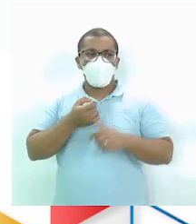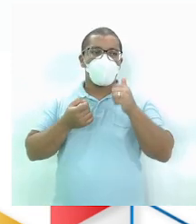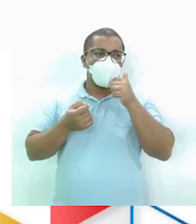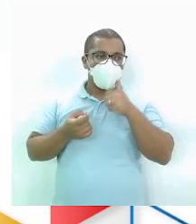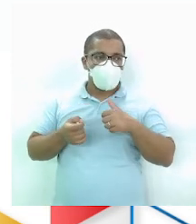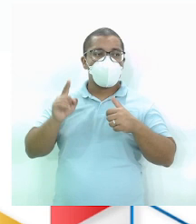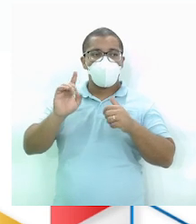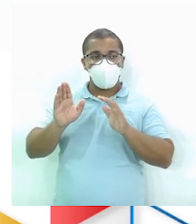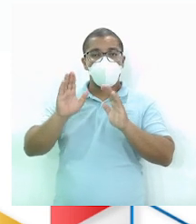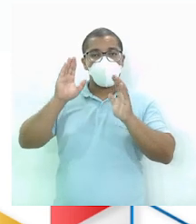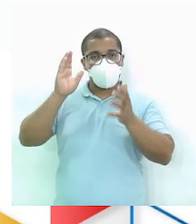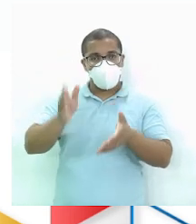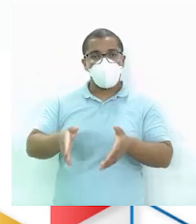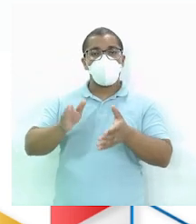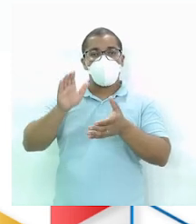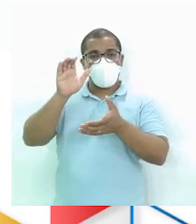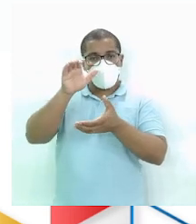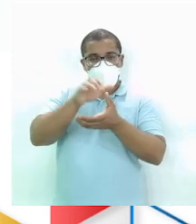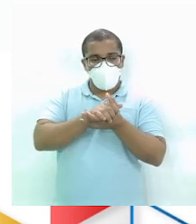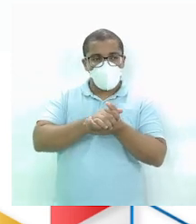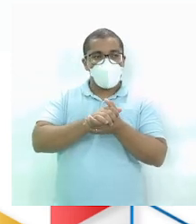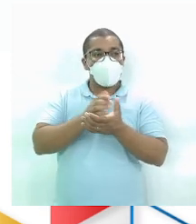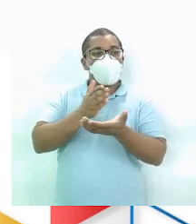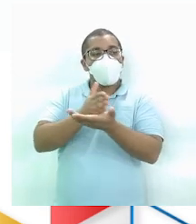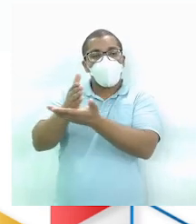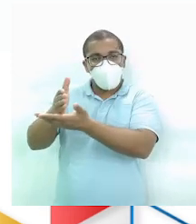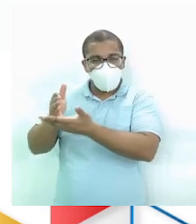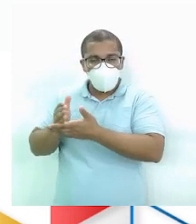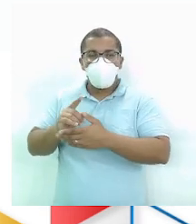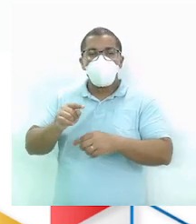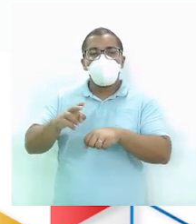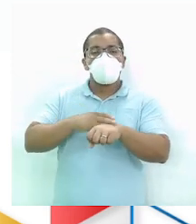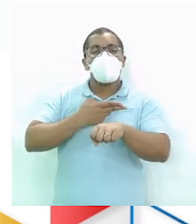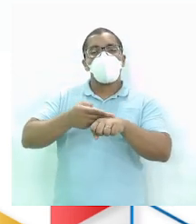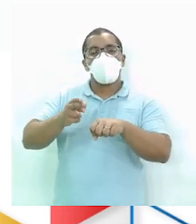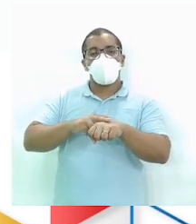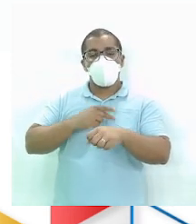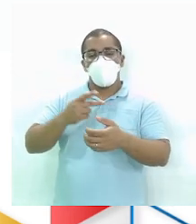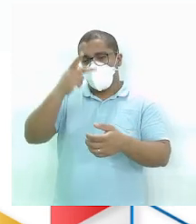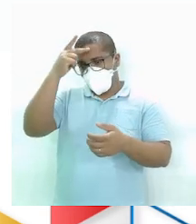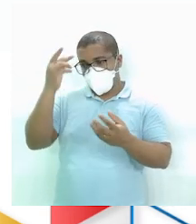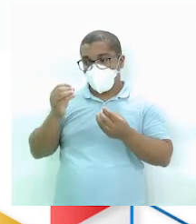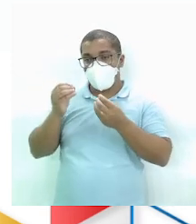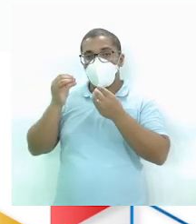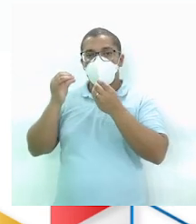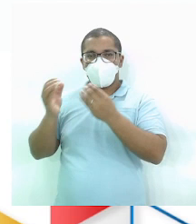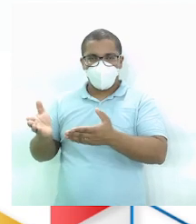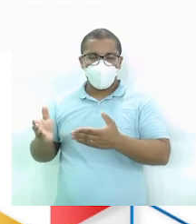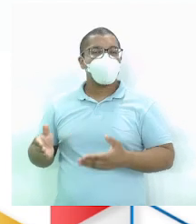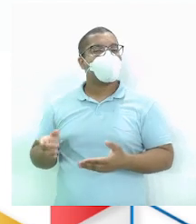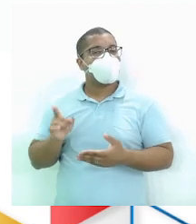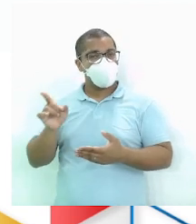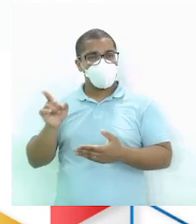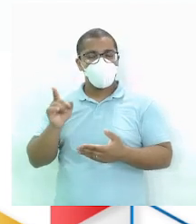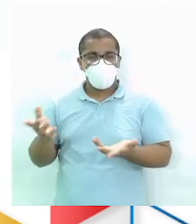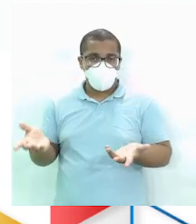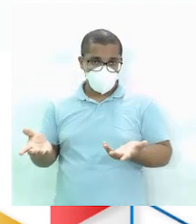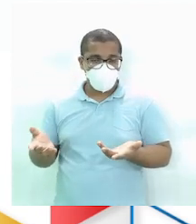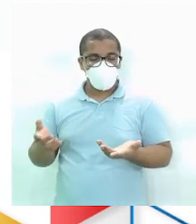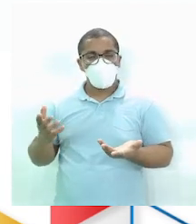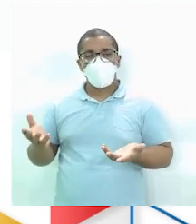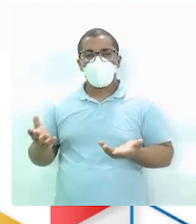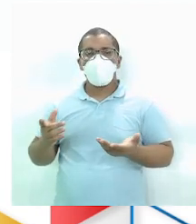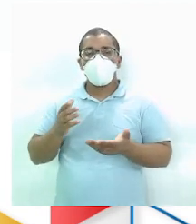E eles querem Dividir os presentes Que ganharam Os chocolates Alguém deu Chocolate de presente A esse belo casal Então ela